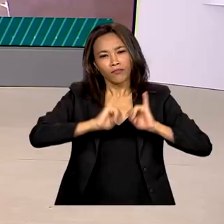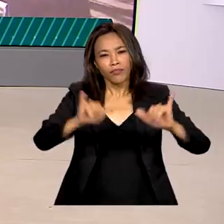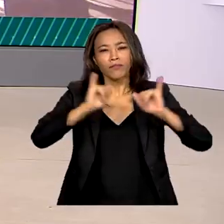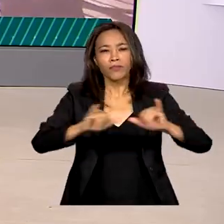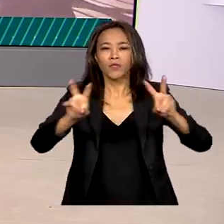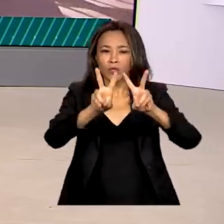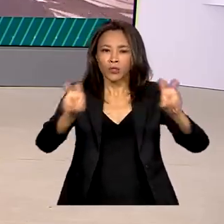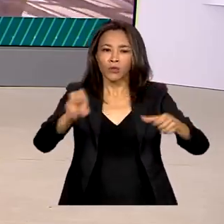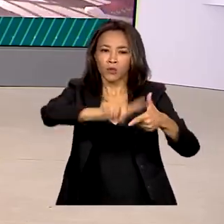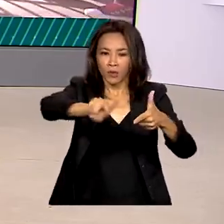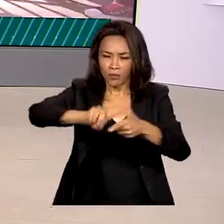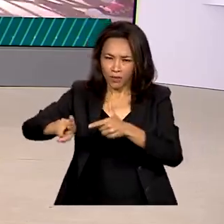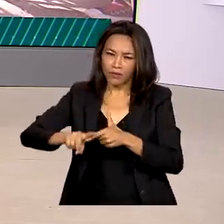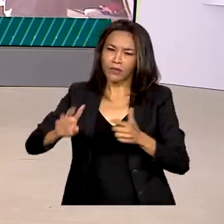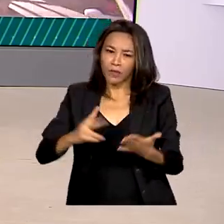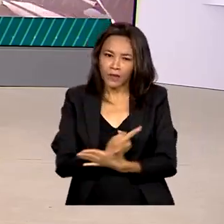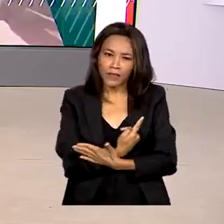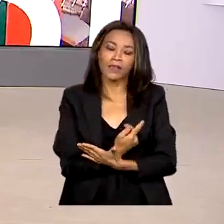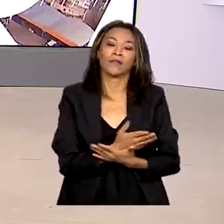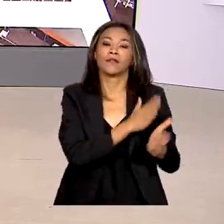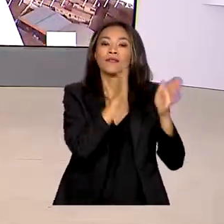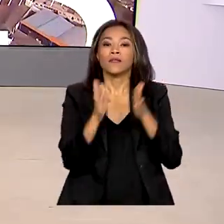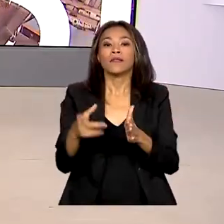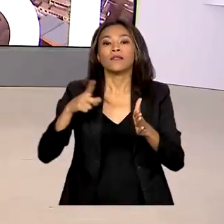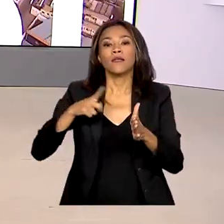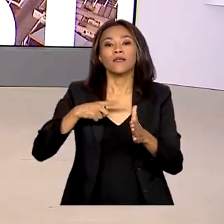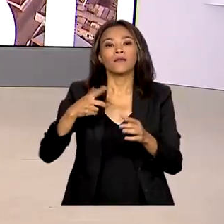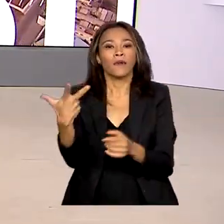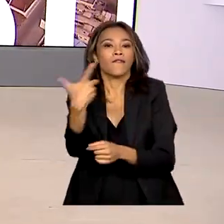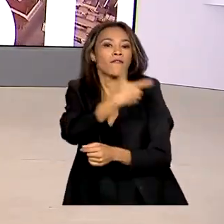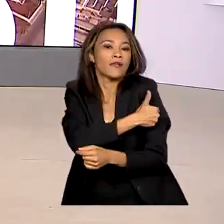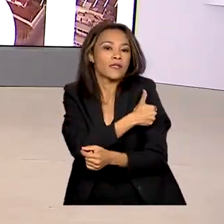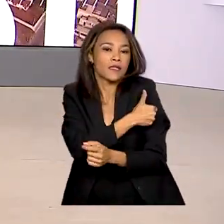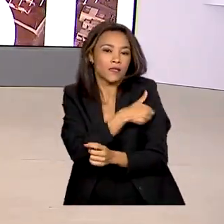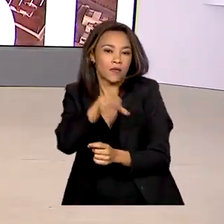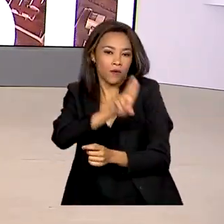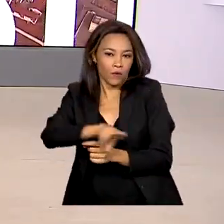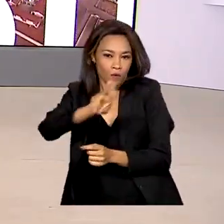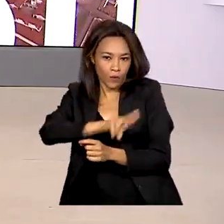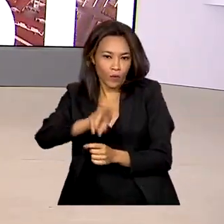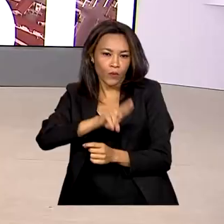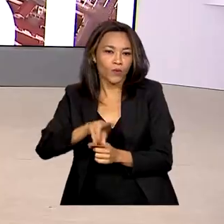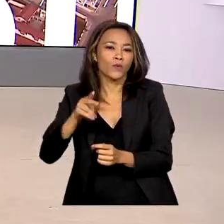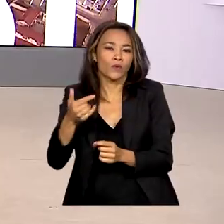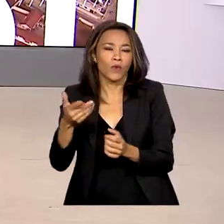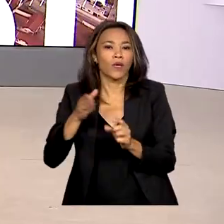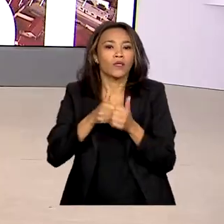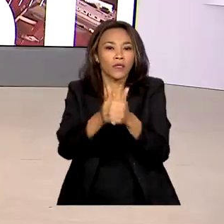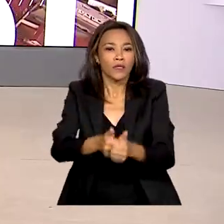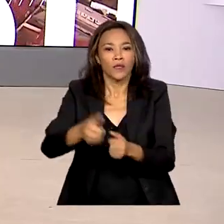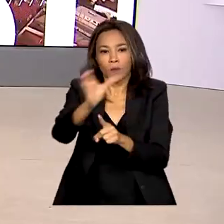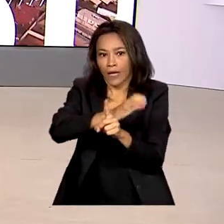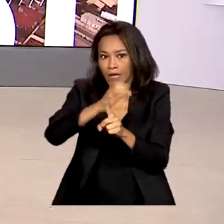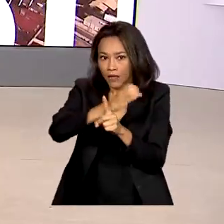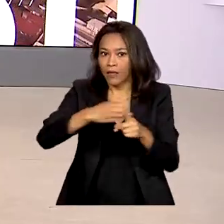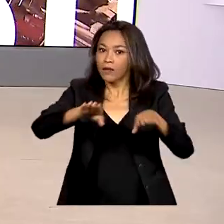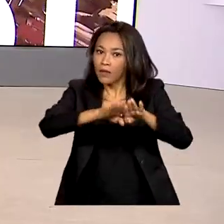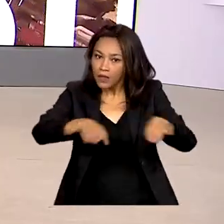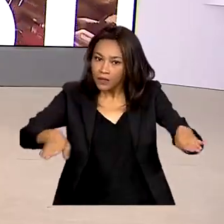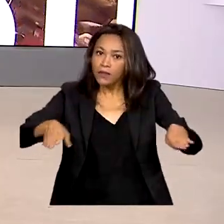humanitária. A ação prevê também a vacinação com os imunizantes de rotina do calendário para crianças e